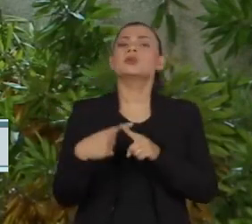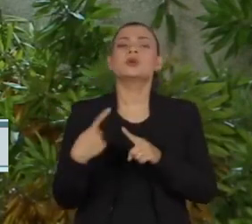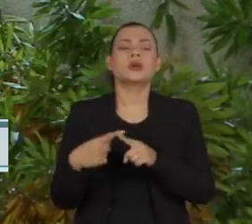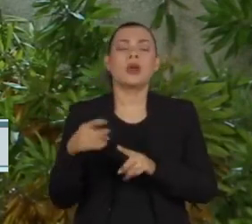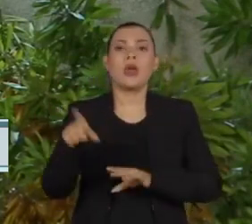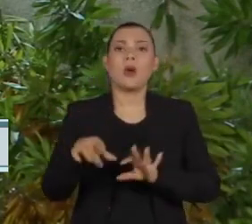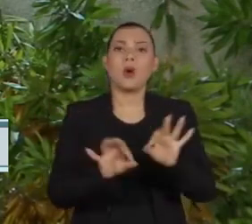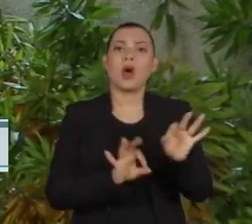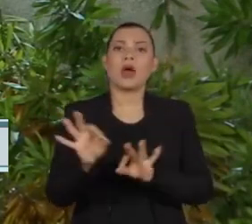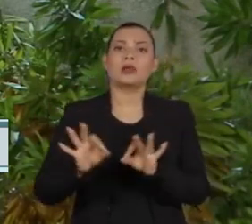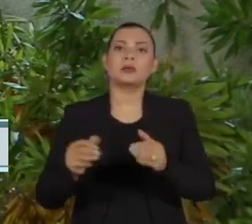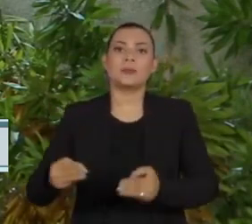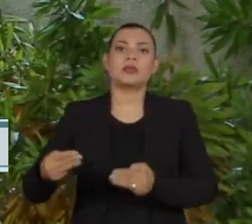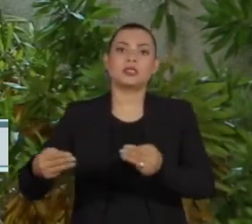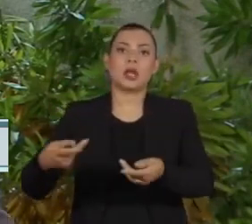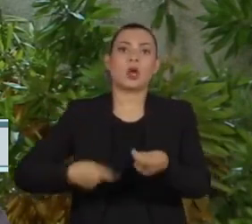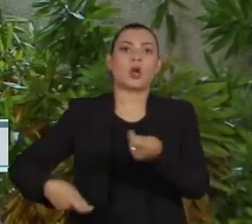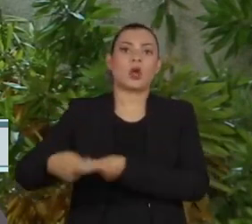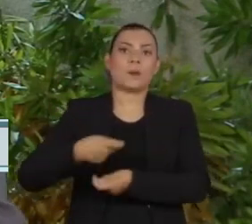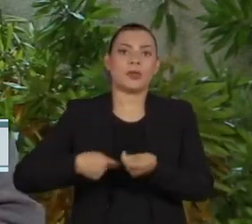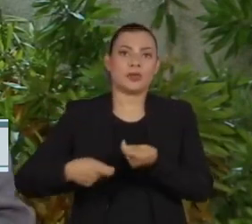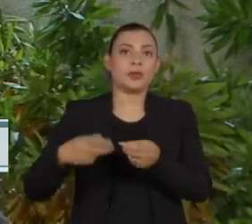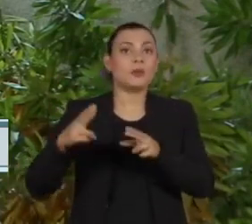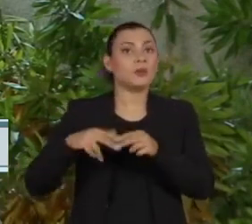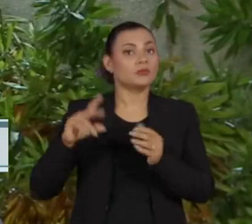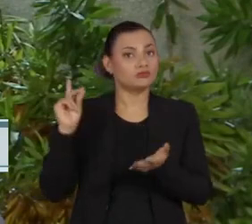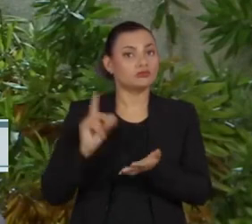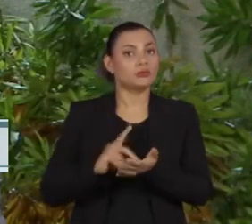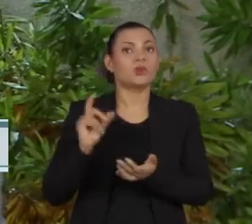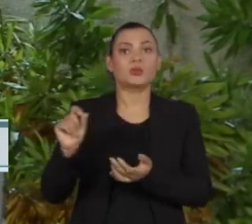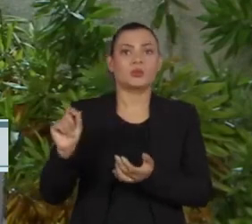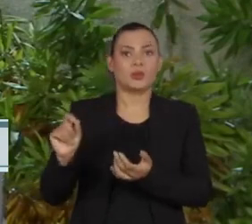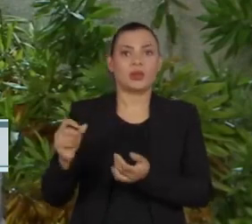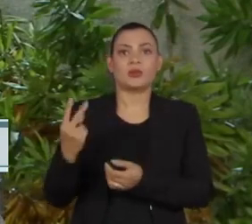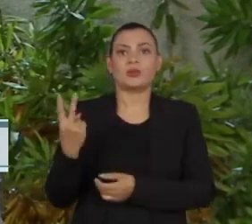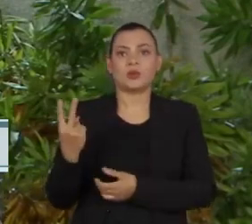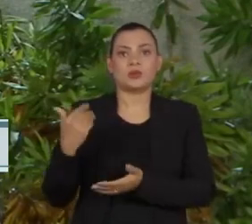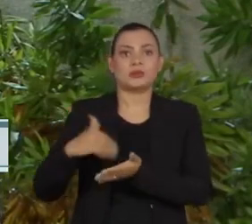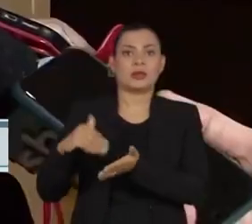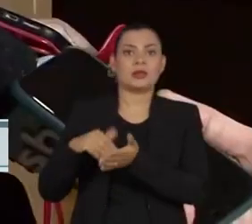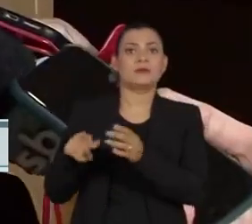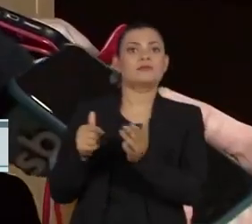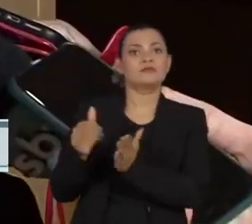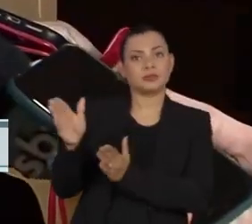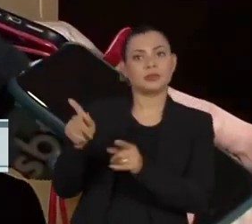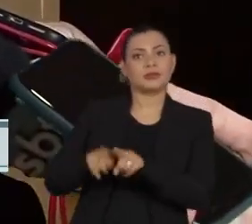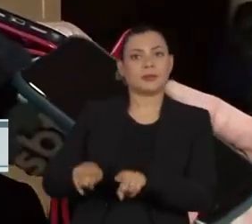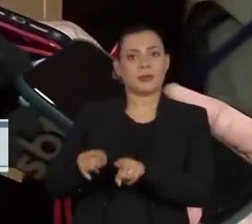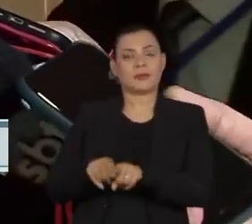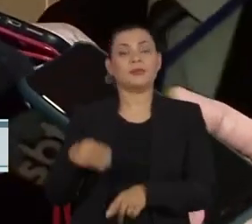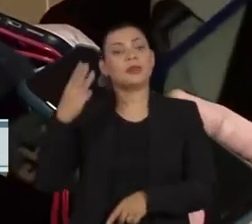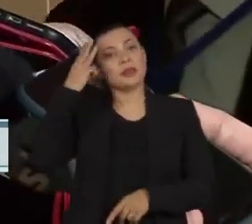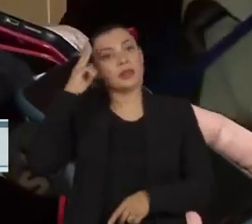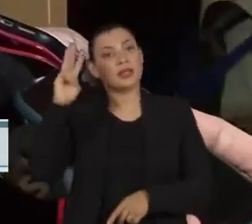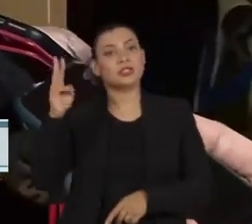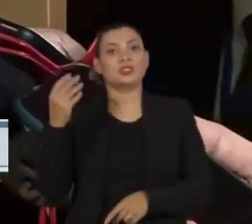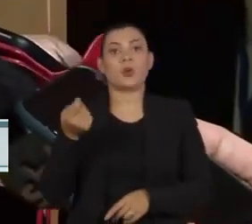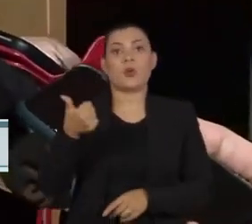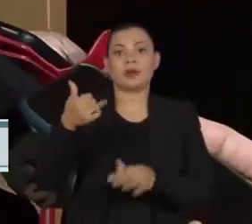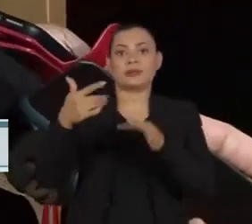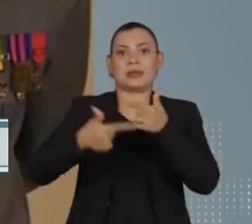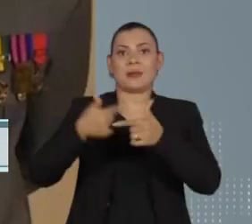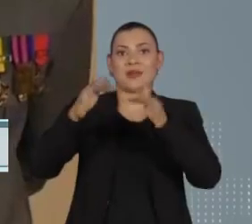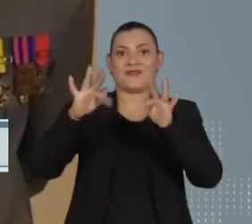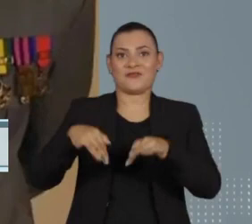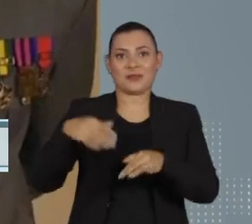reestruturação no Ministério da Economia, que incluiria a saída de outros dois secretários. Há três dias do fim do mandato de